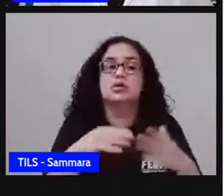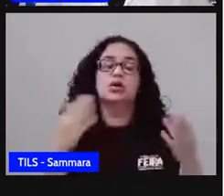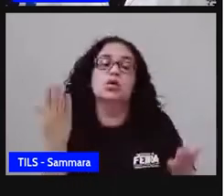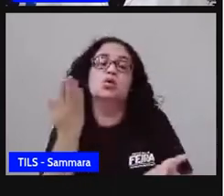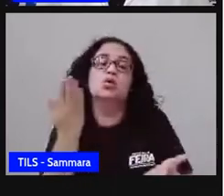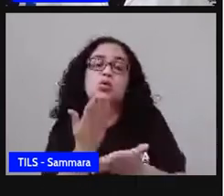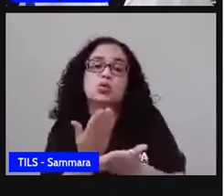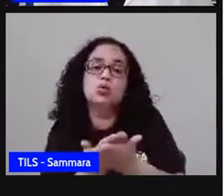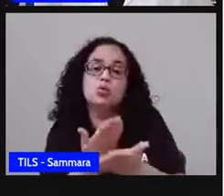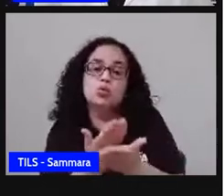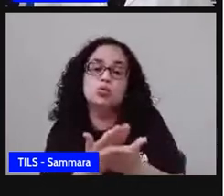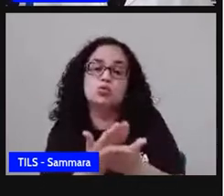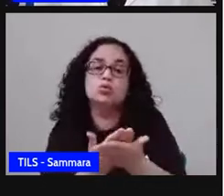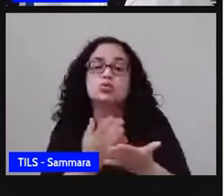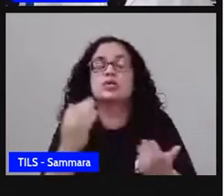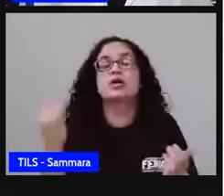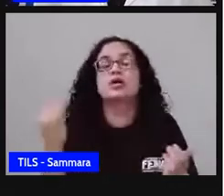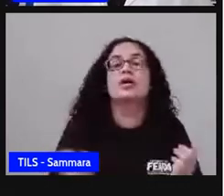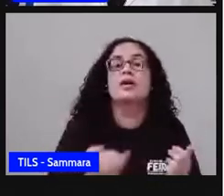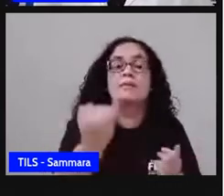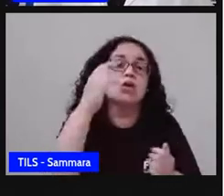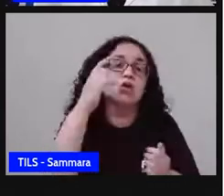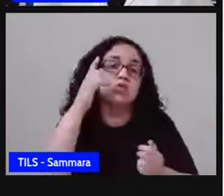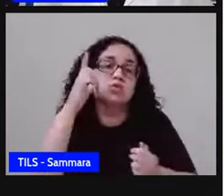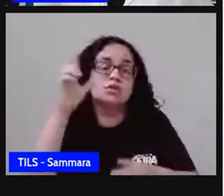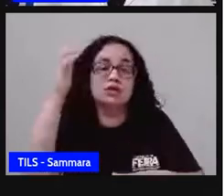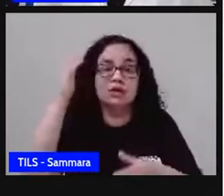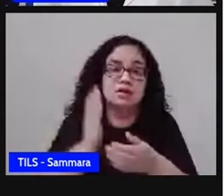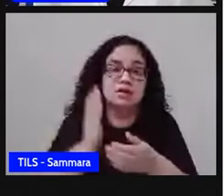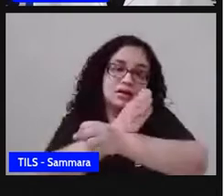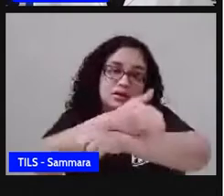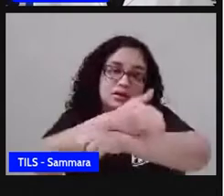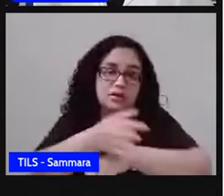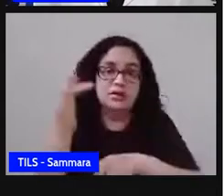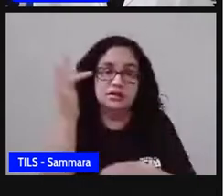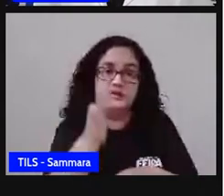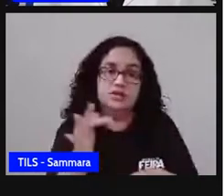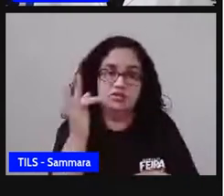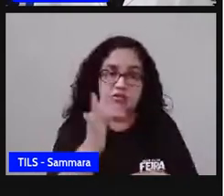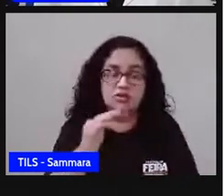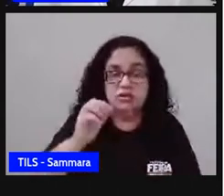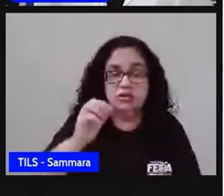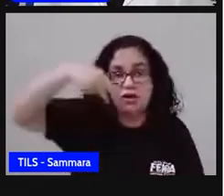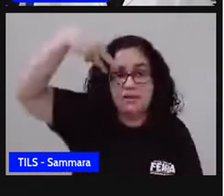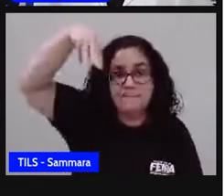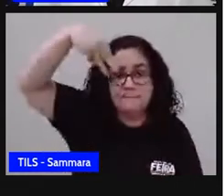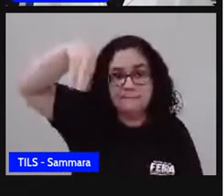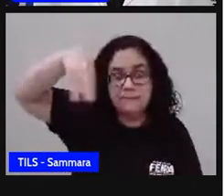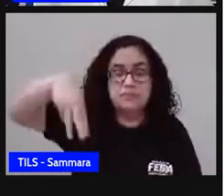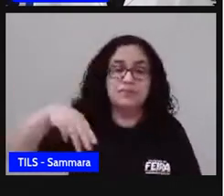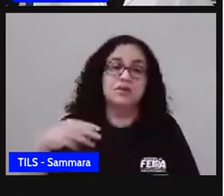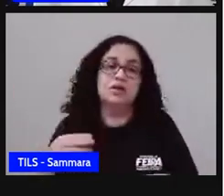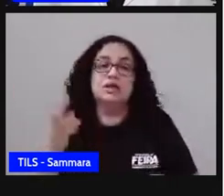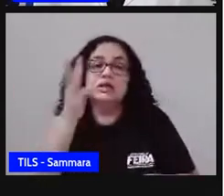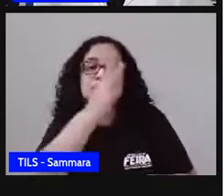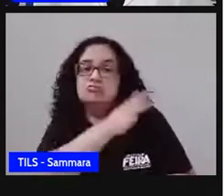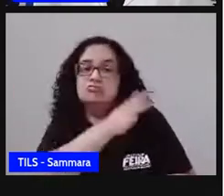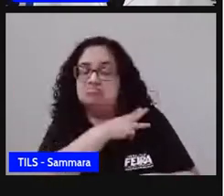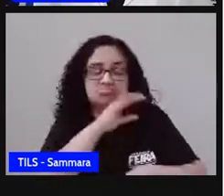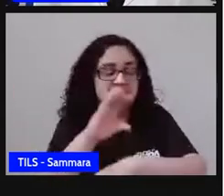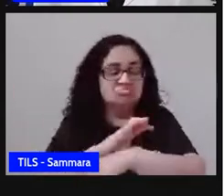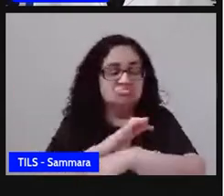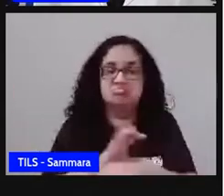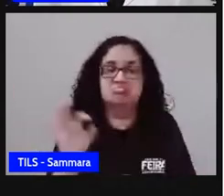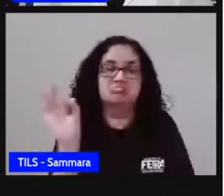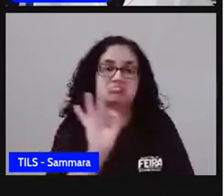estudo é primordial. Consegui entrar na faculdade federal de Mato Grosso, no primeiro vestibular, no terceiro ano, não precisei fazer cursinho.